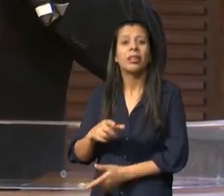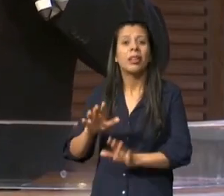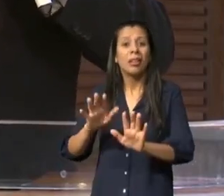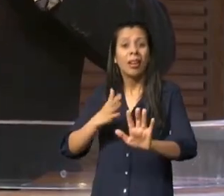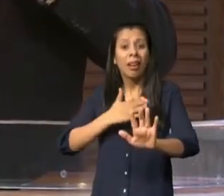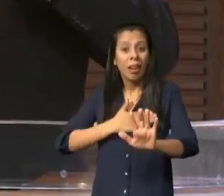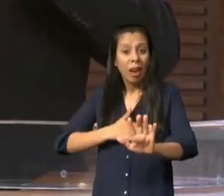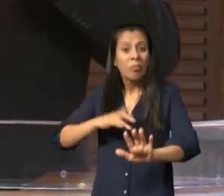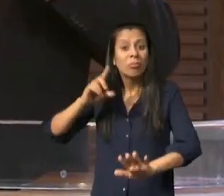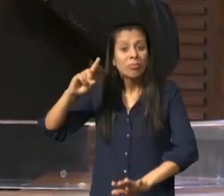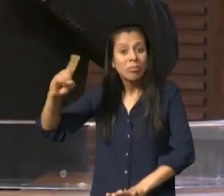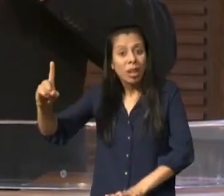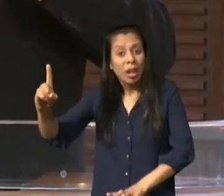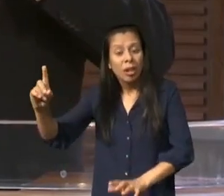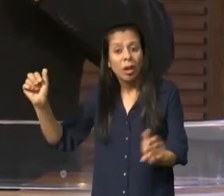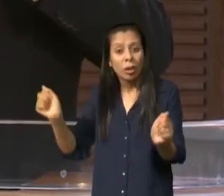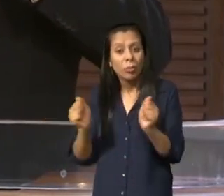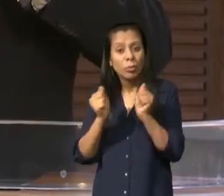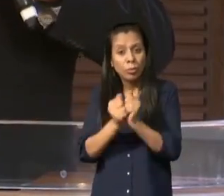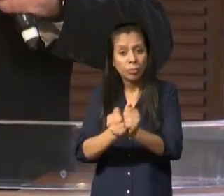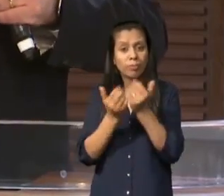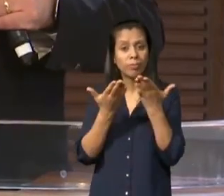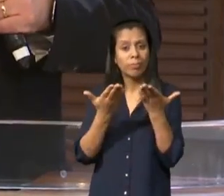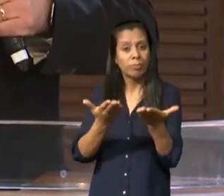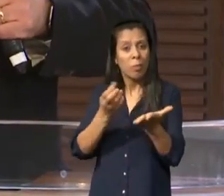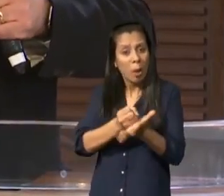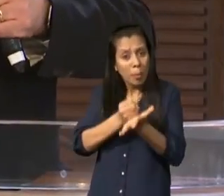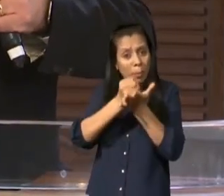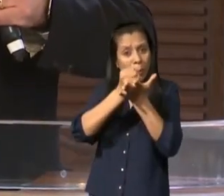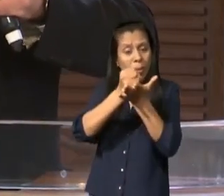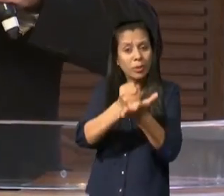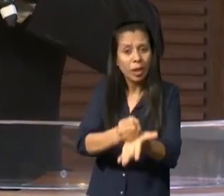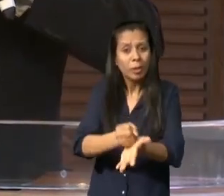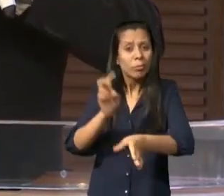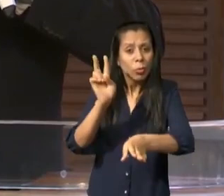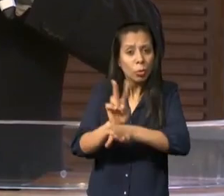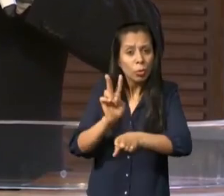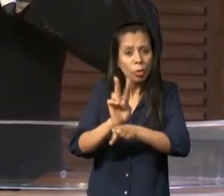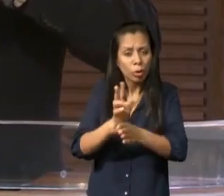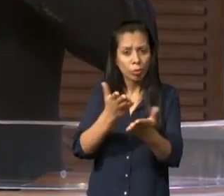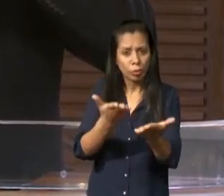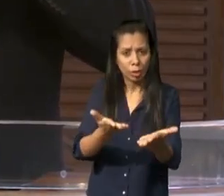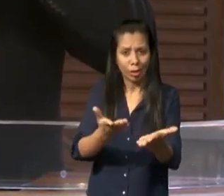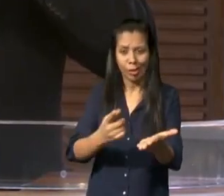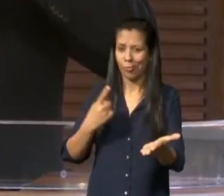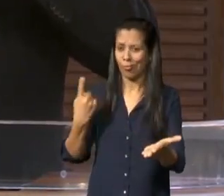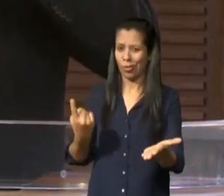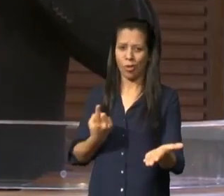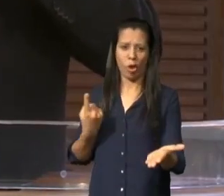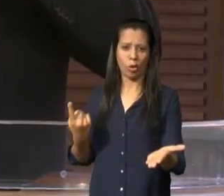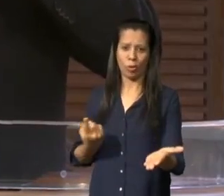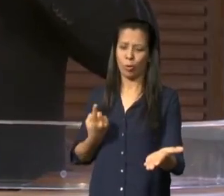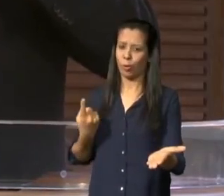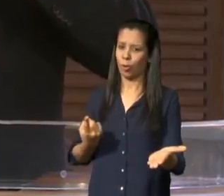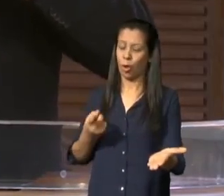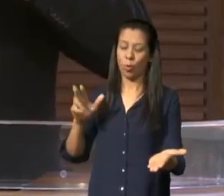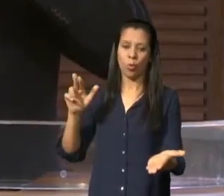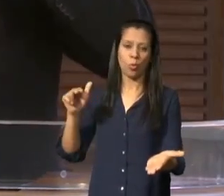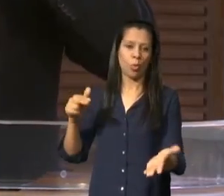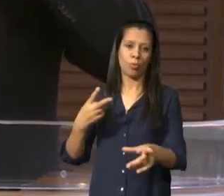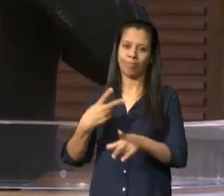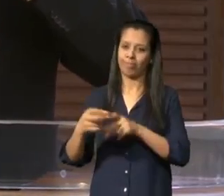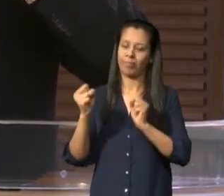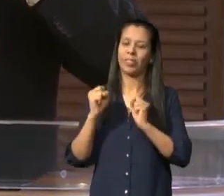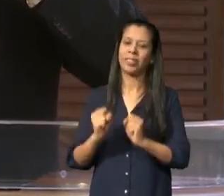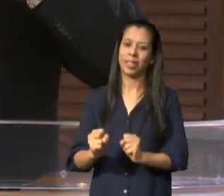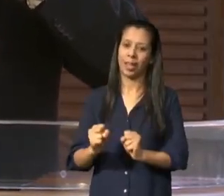não pela minha força não pela minha capacidade mas pelo sangue de Cristo que estará junto comigo através